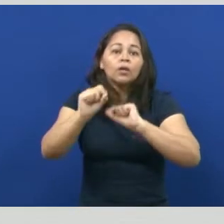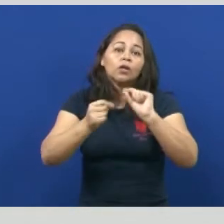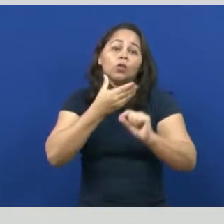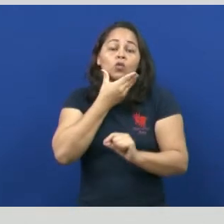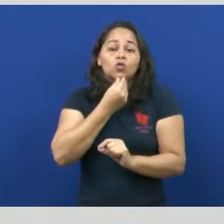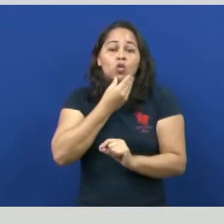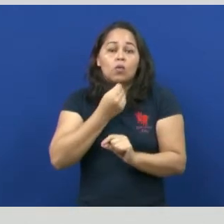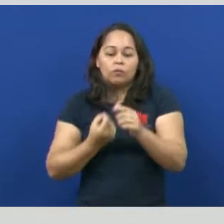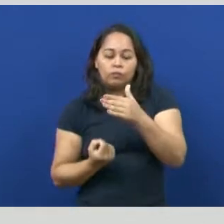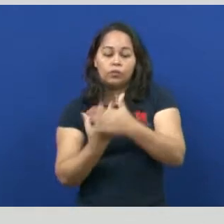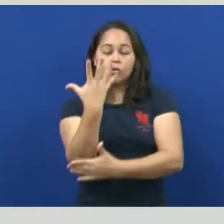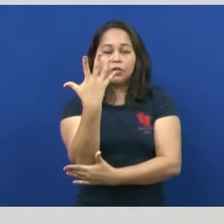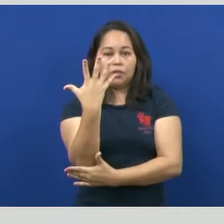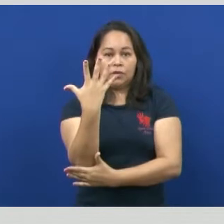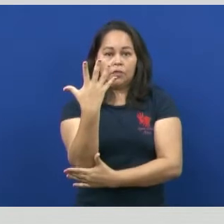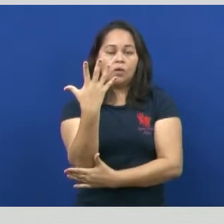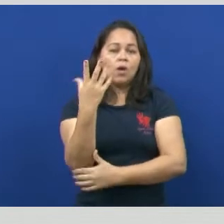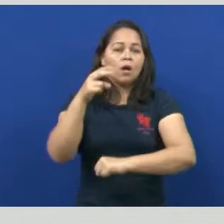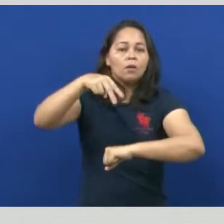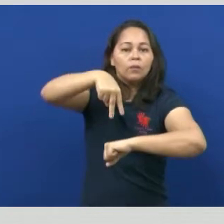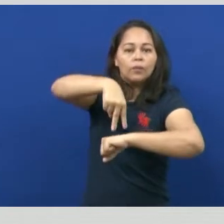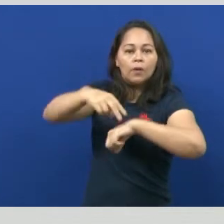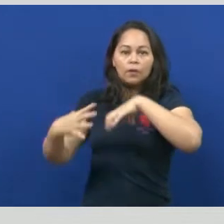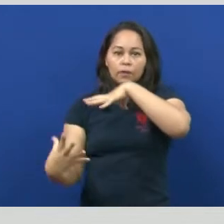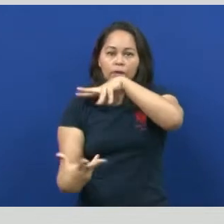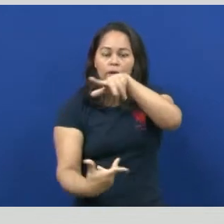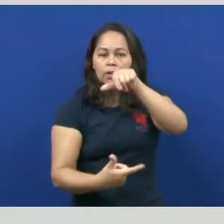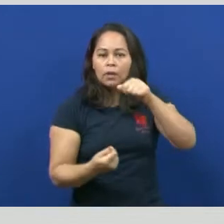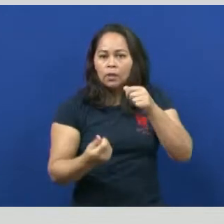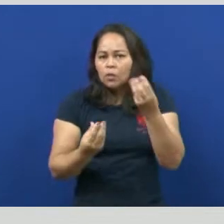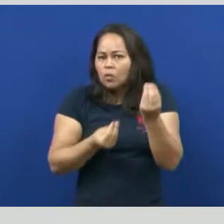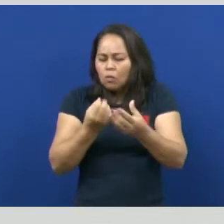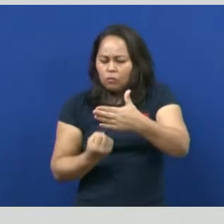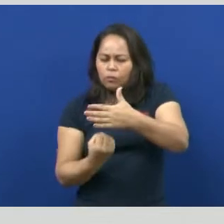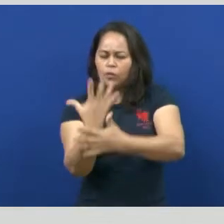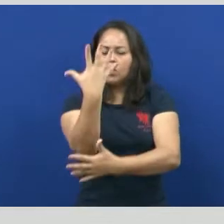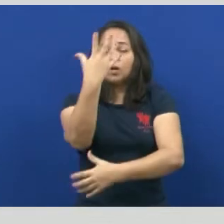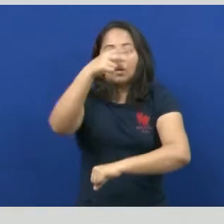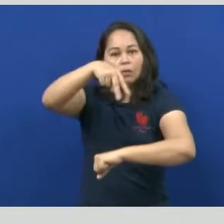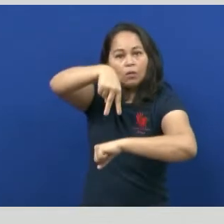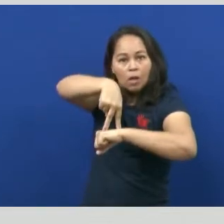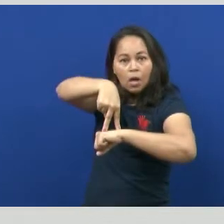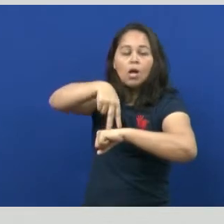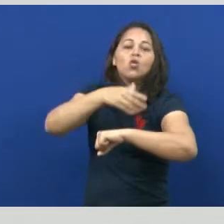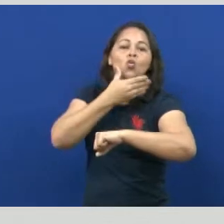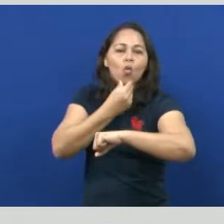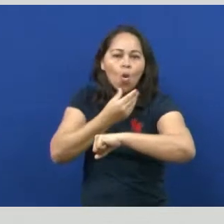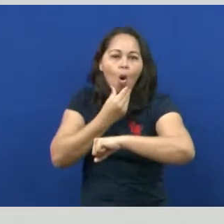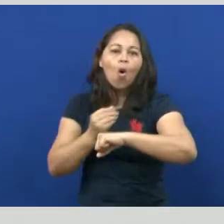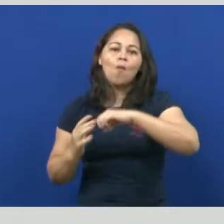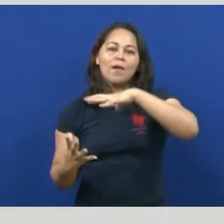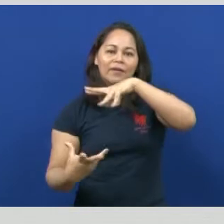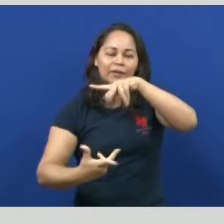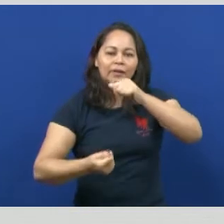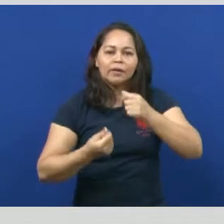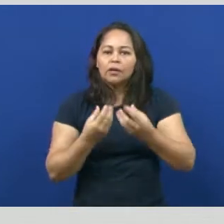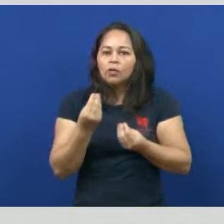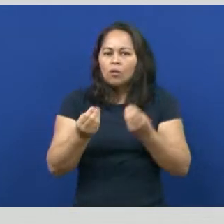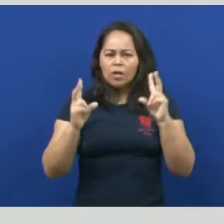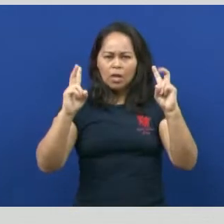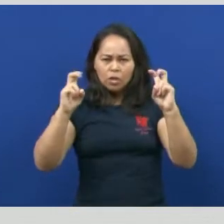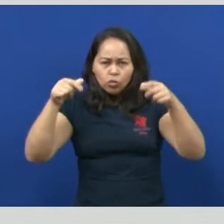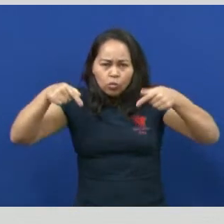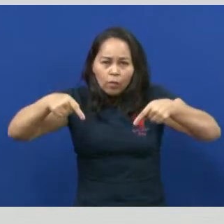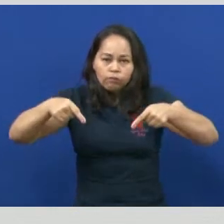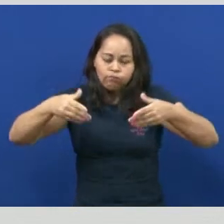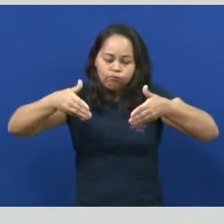na Terra. E aí aqui a gente tem a discussão sobre o surgimento do homem na Terra, que é um outro assunto que agora a gente não vai